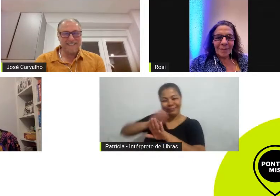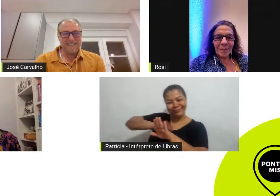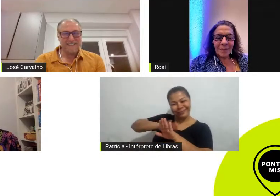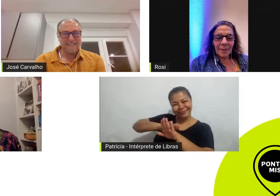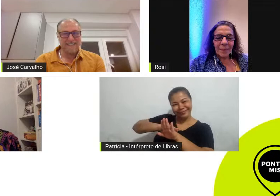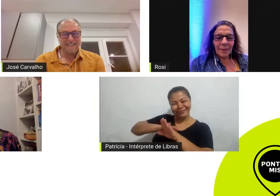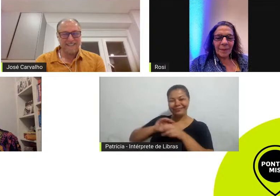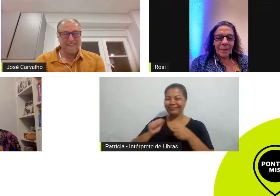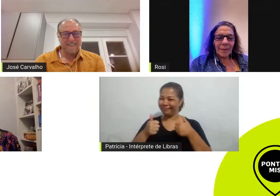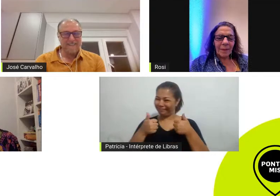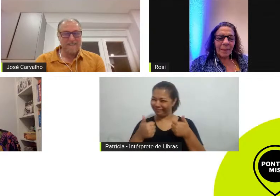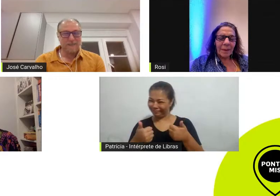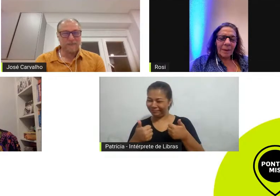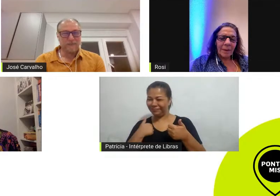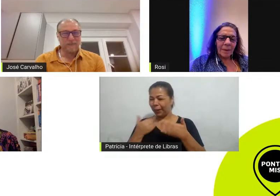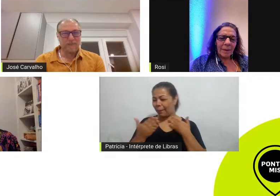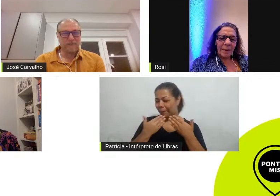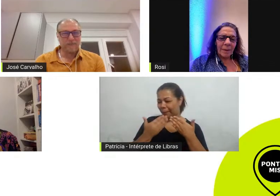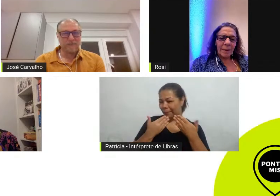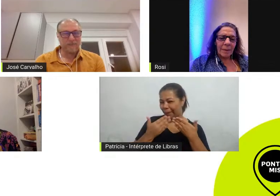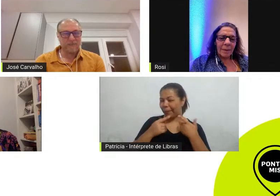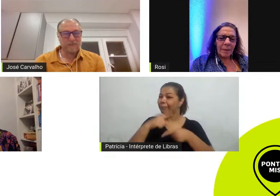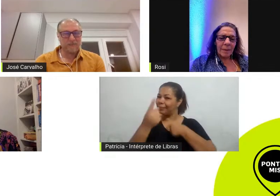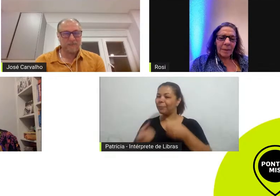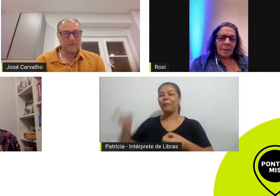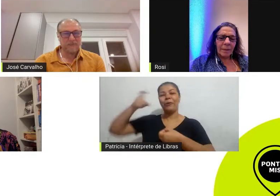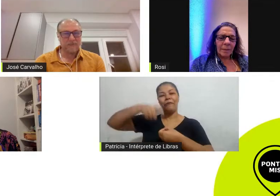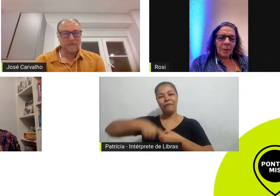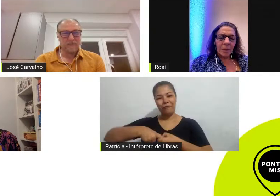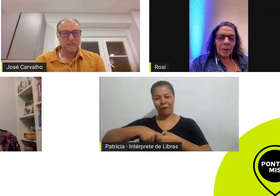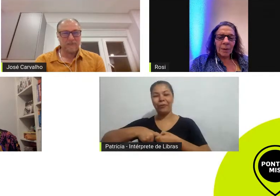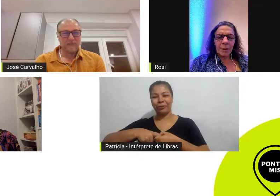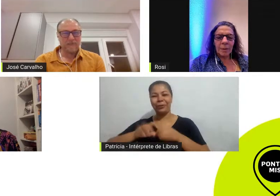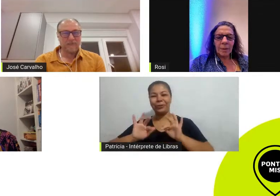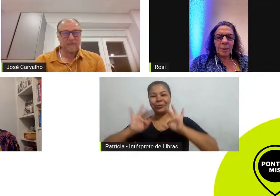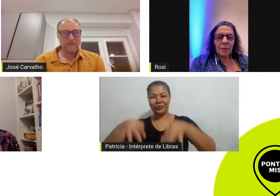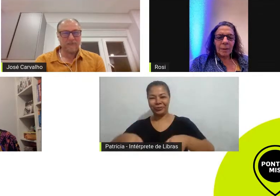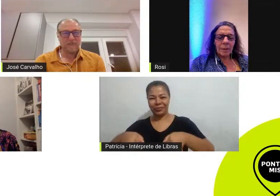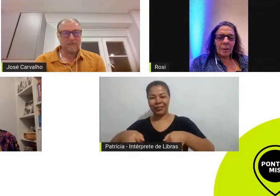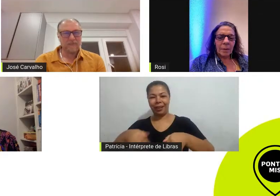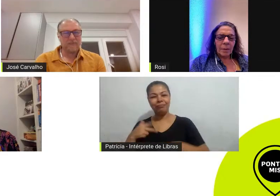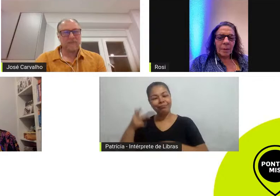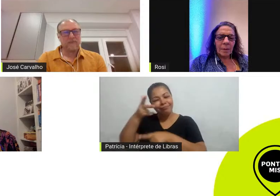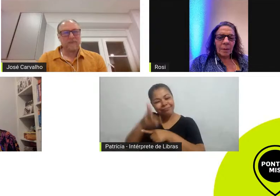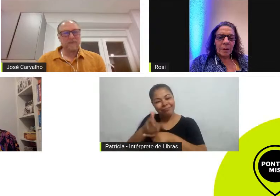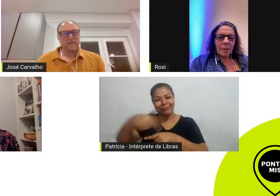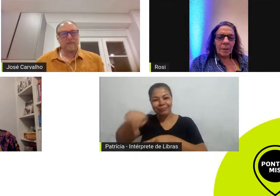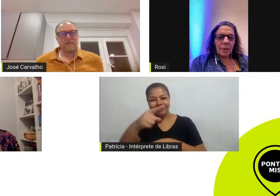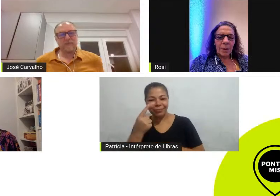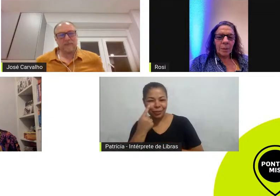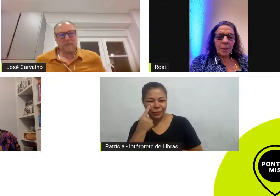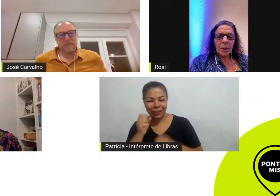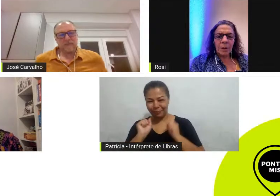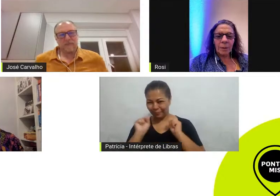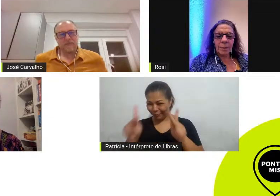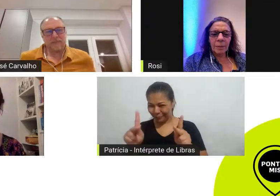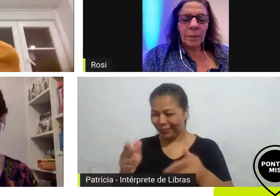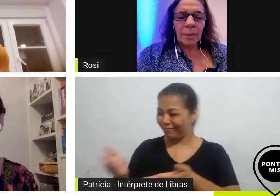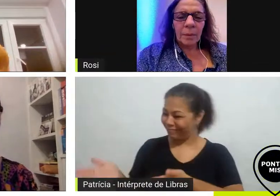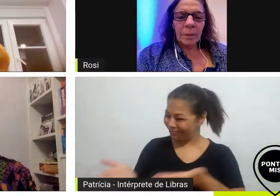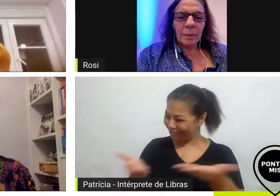aqui no backstage e volto no finalzinho da transmissão a gente põe o vídeo do Cal e tudo mais segue com você então Gil